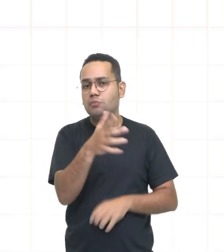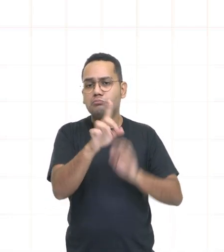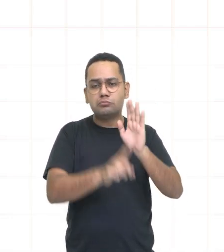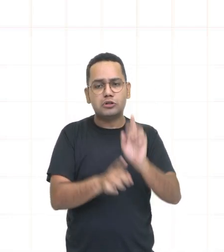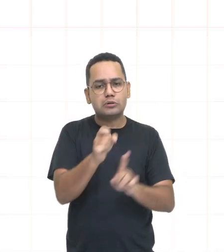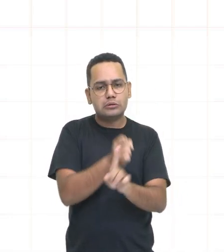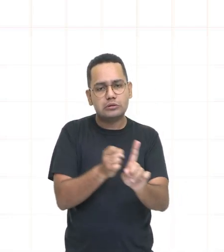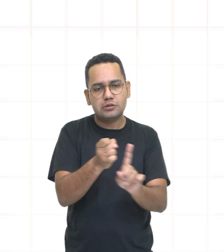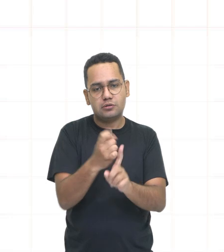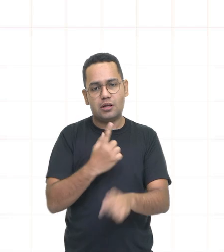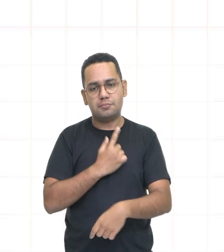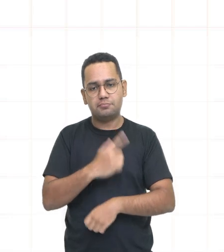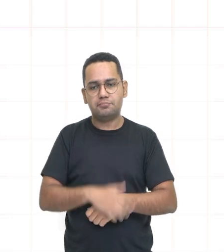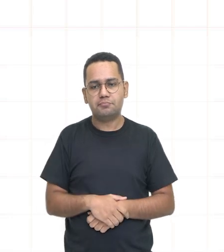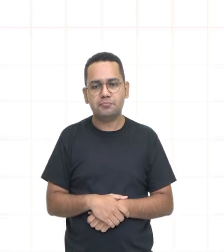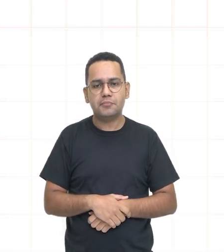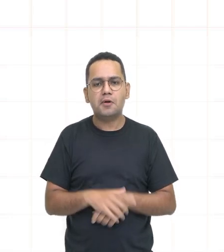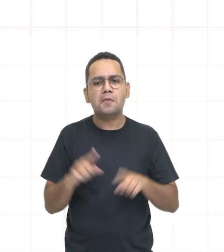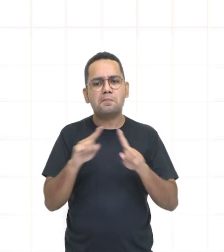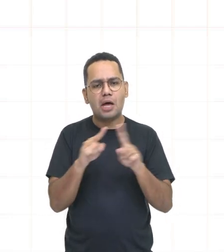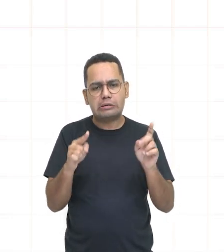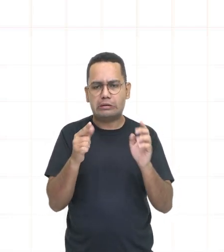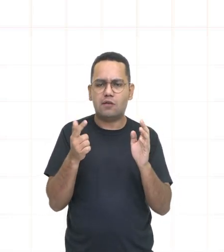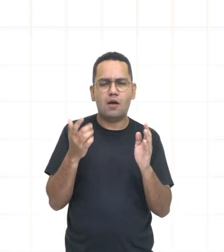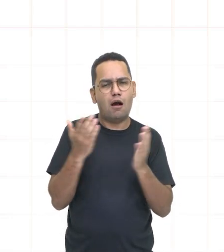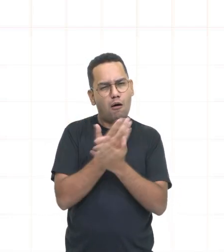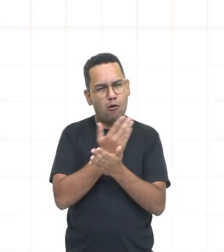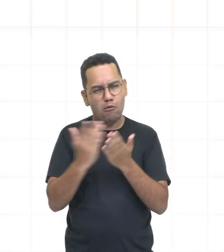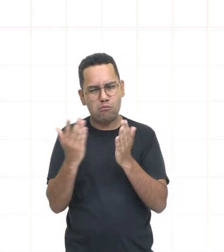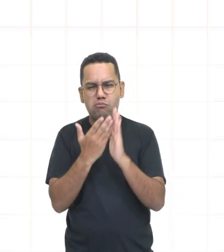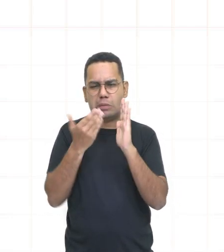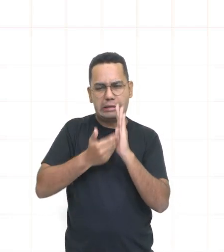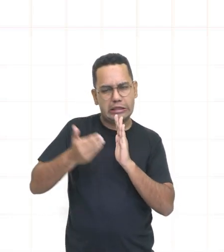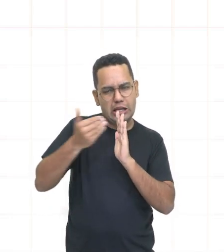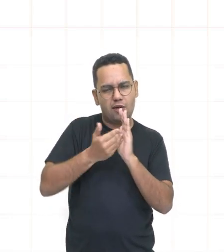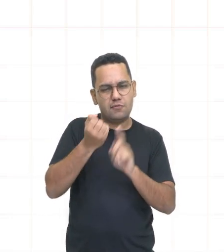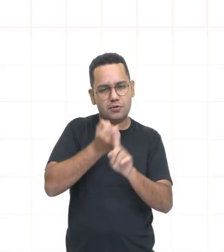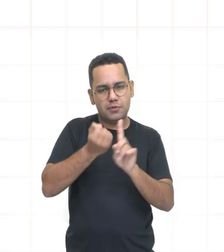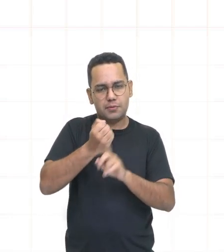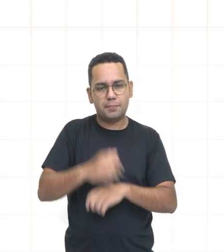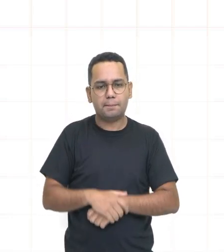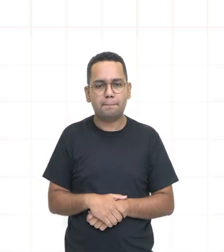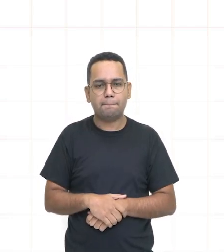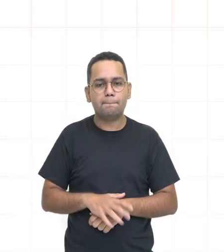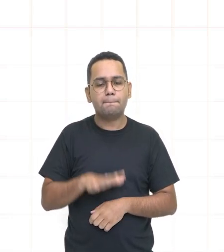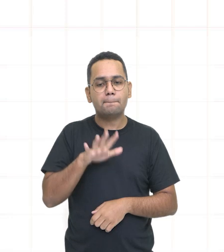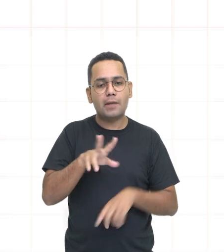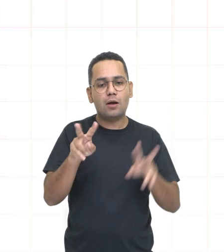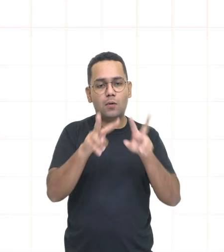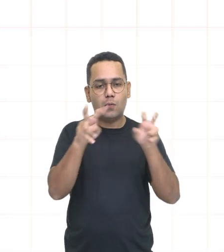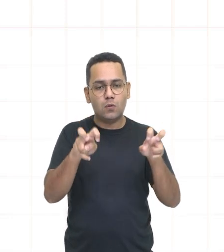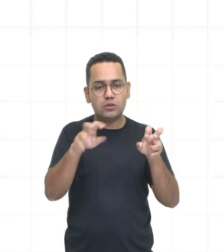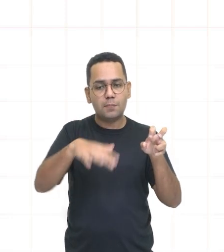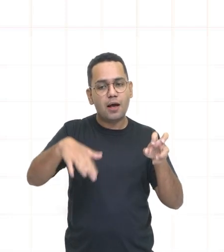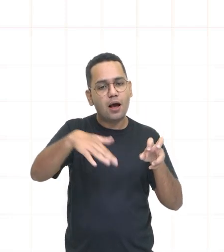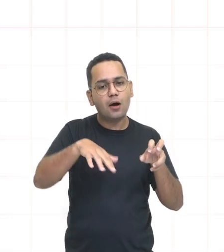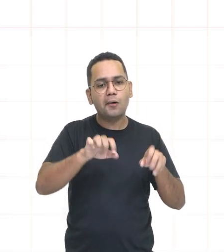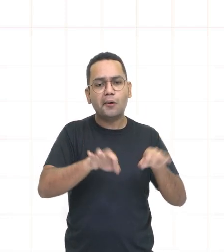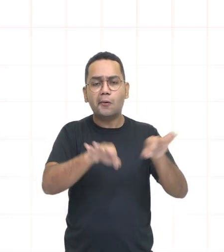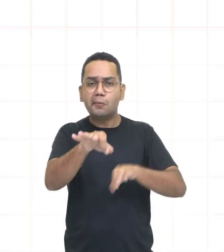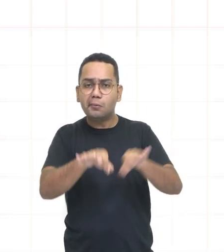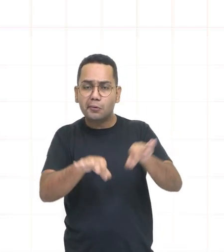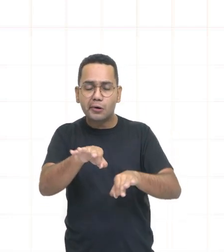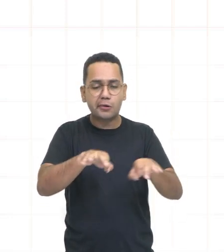ela também manteve entraves em nossa sociedade o que mais o mais destacado será relacionado às questões da